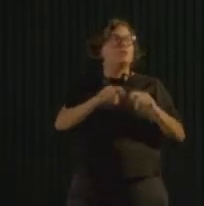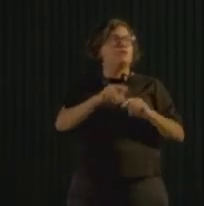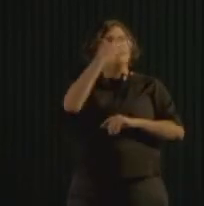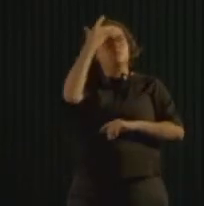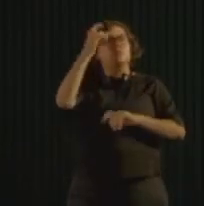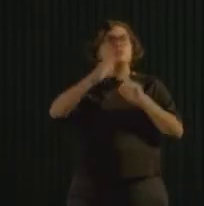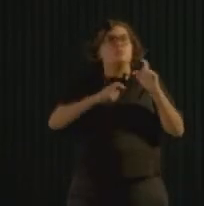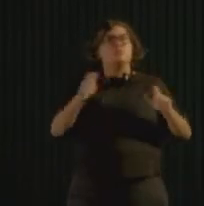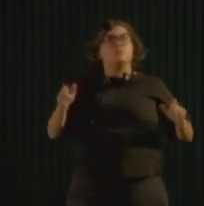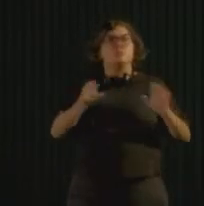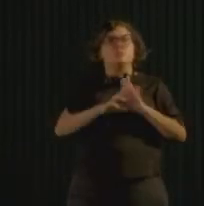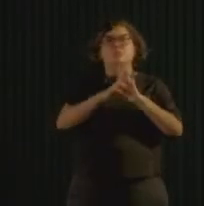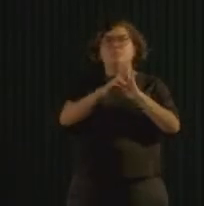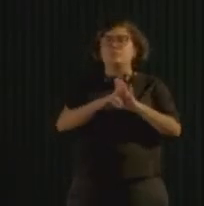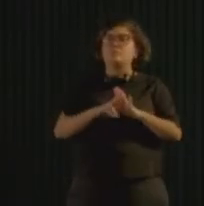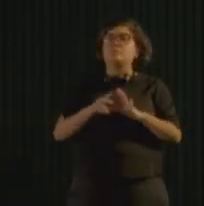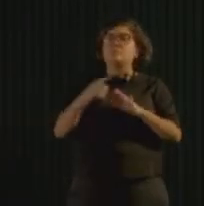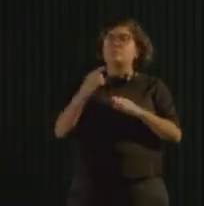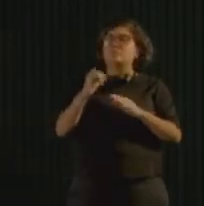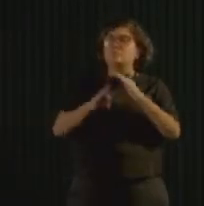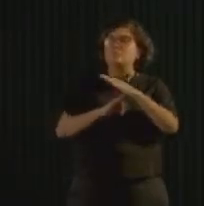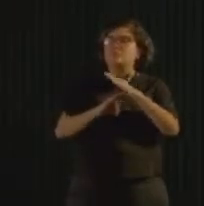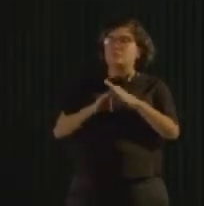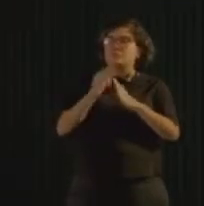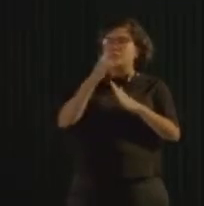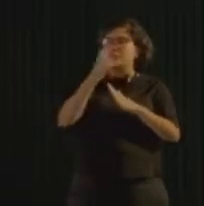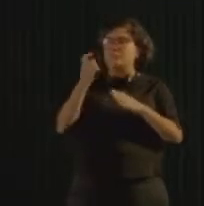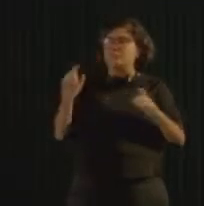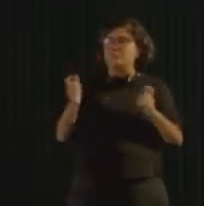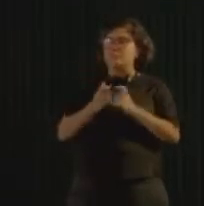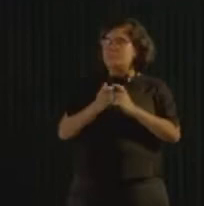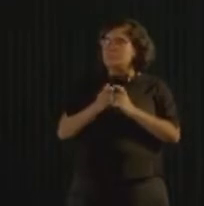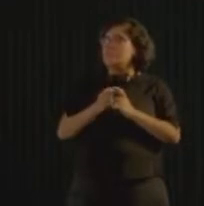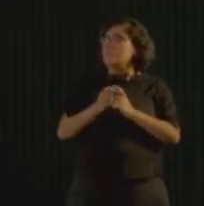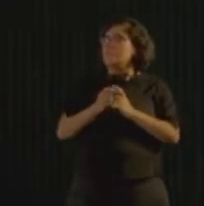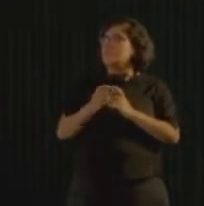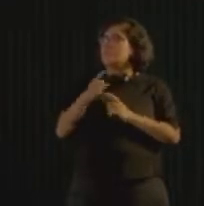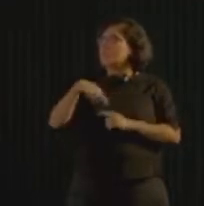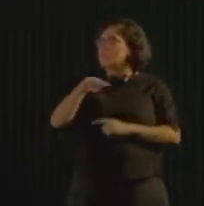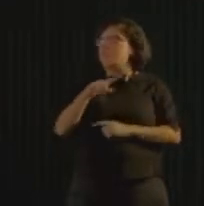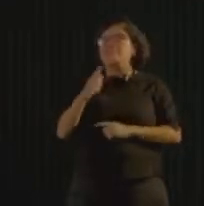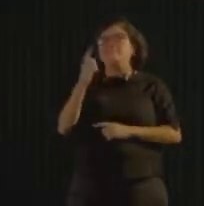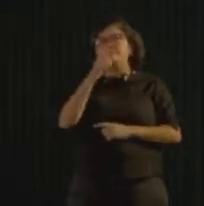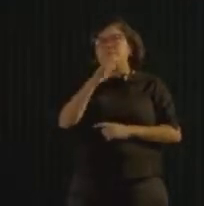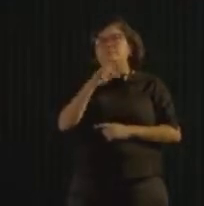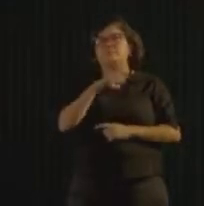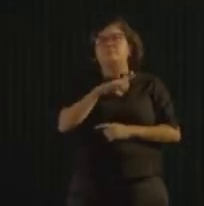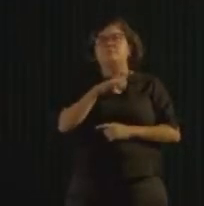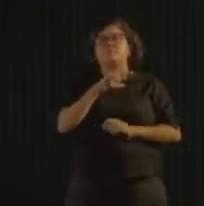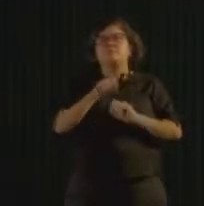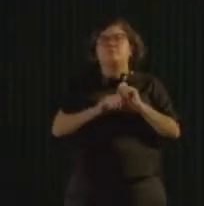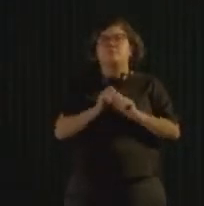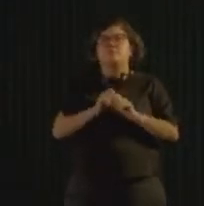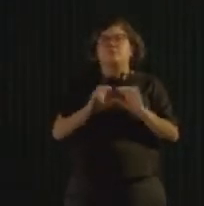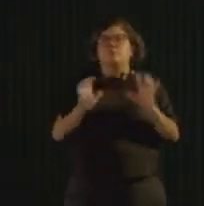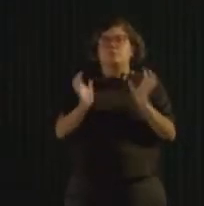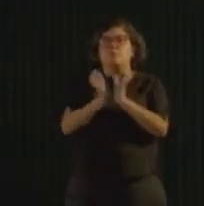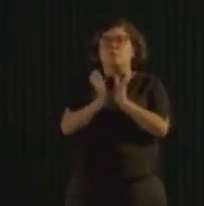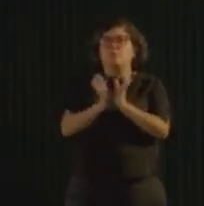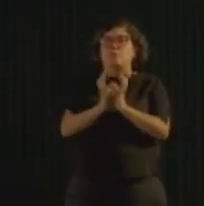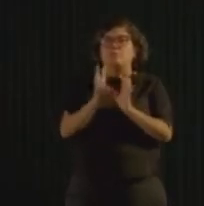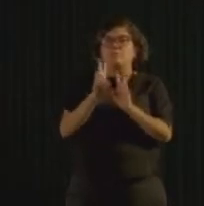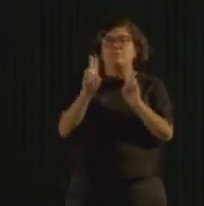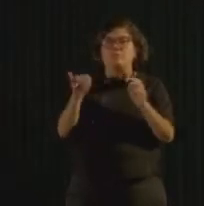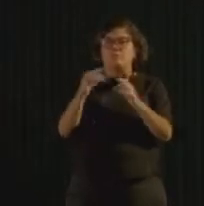Zero. A gente conversava, antes de iniciar o evento, sobre a megalomania do Pernambucano, do Recifense, sobre possíveis